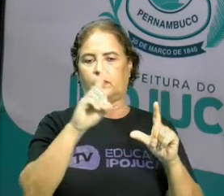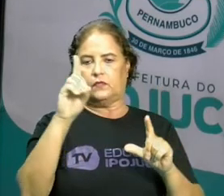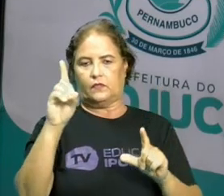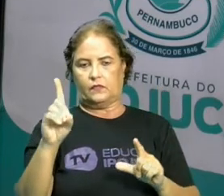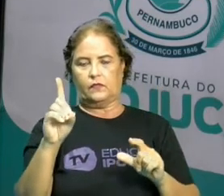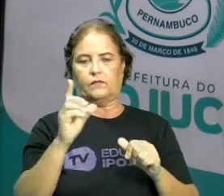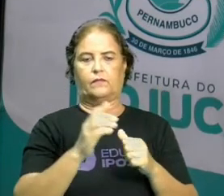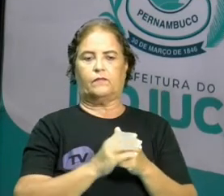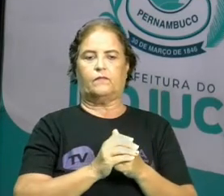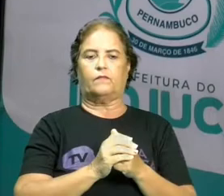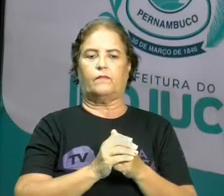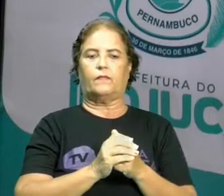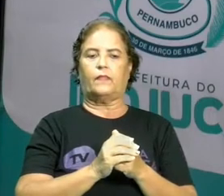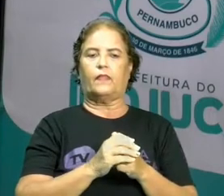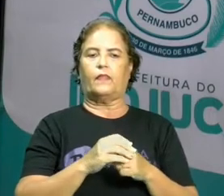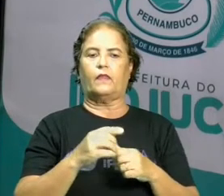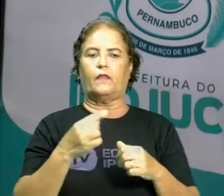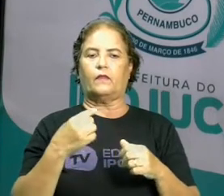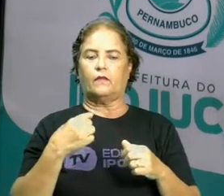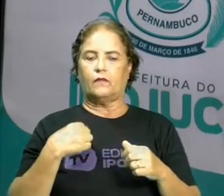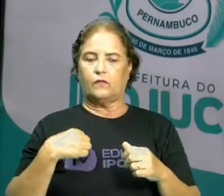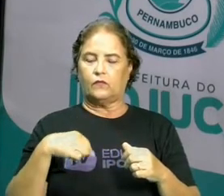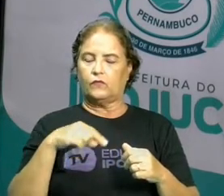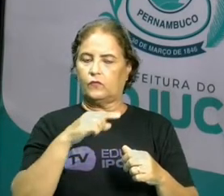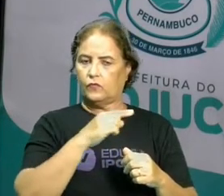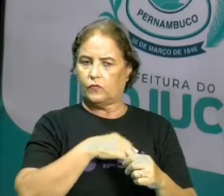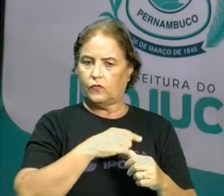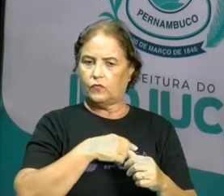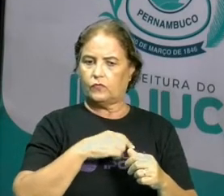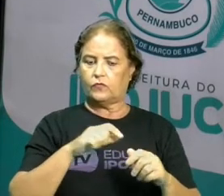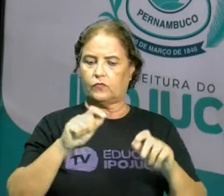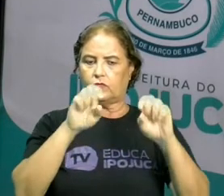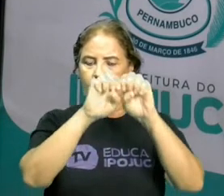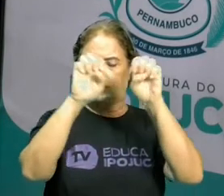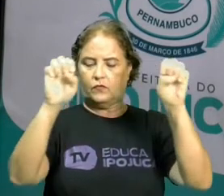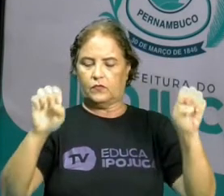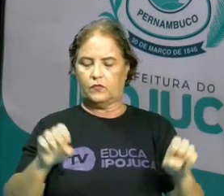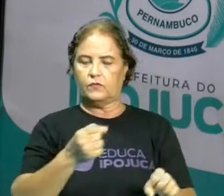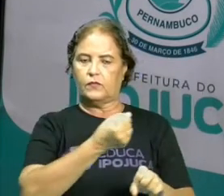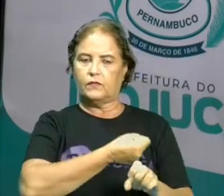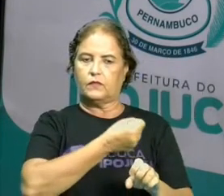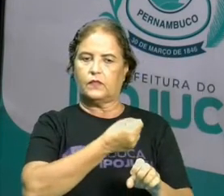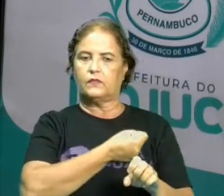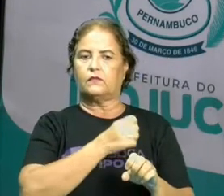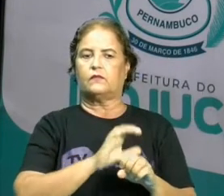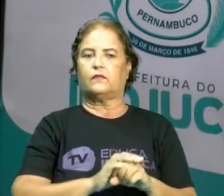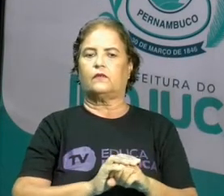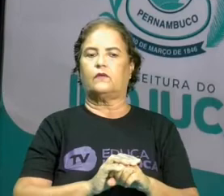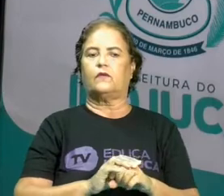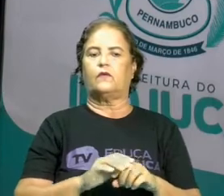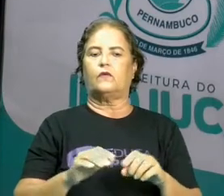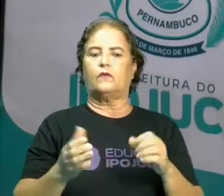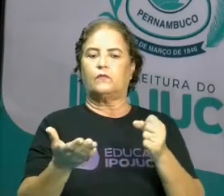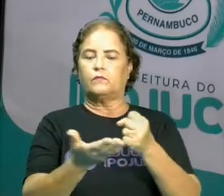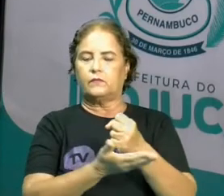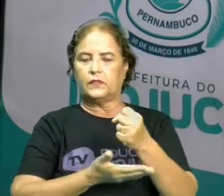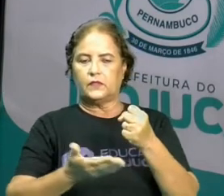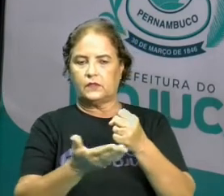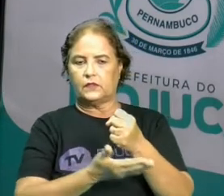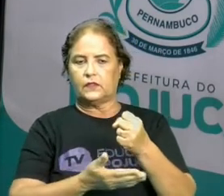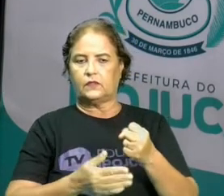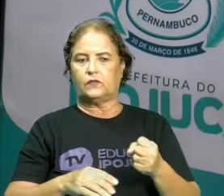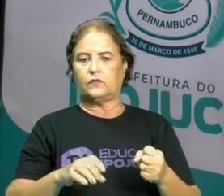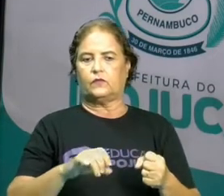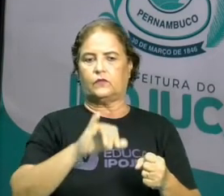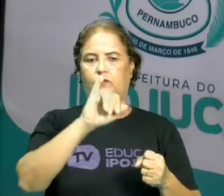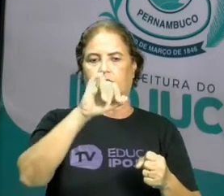de numeração, o sistema decimal, está baseado no sistema de numeração indo-arábico.